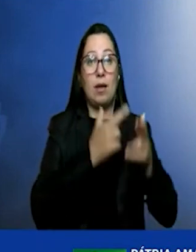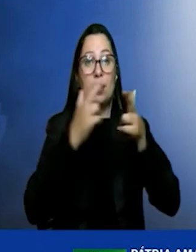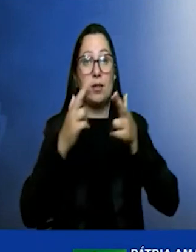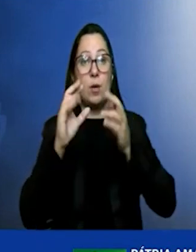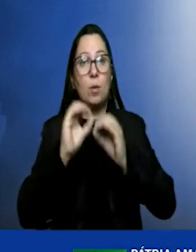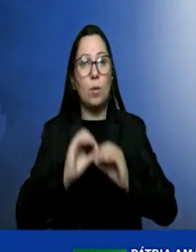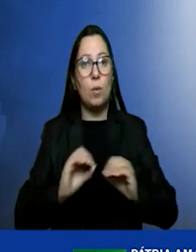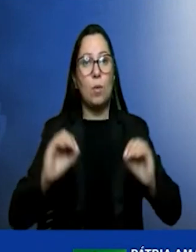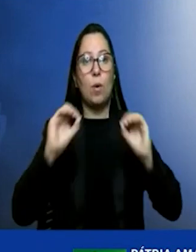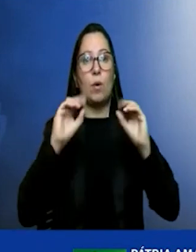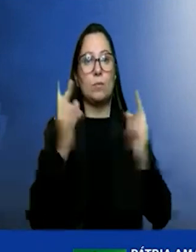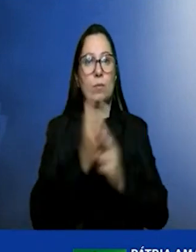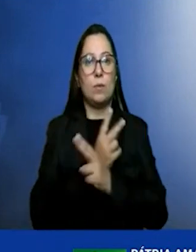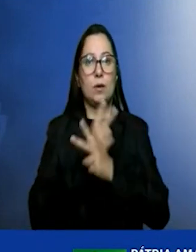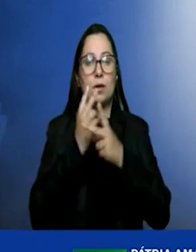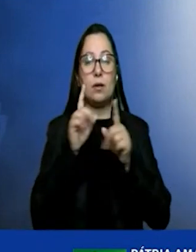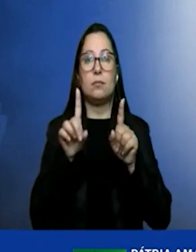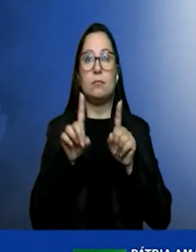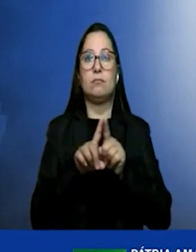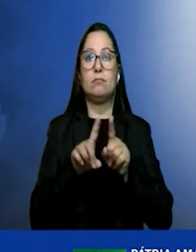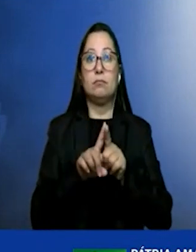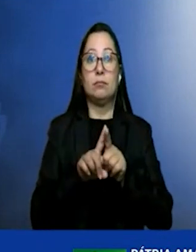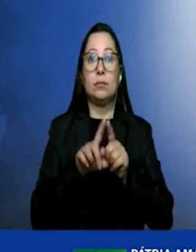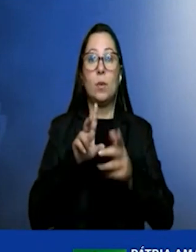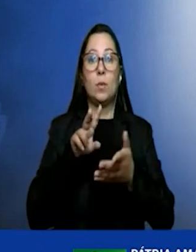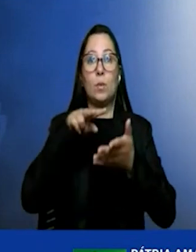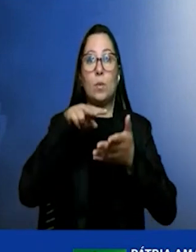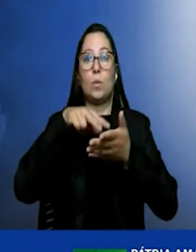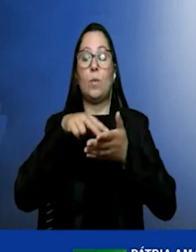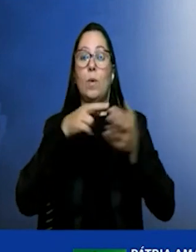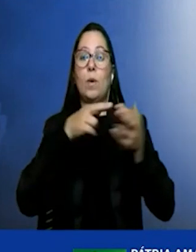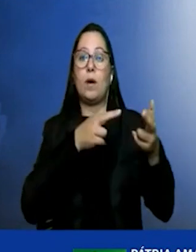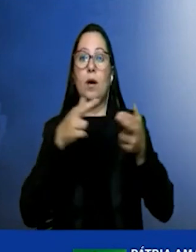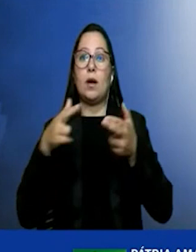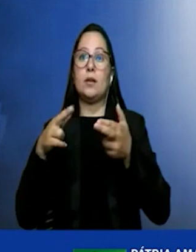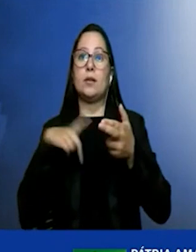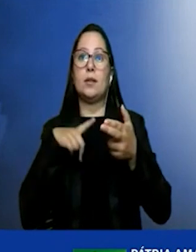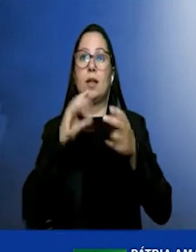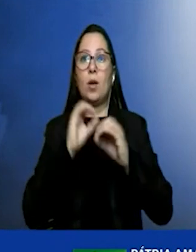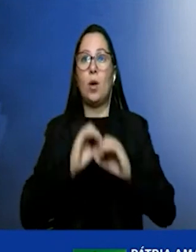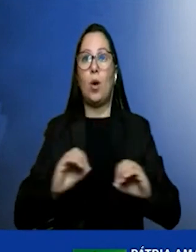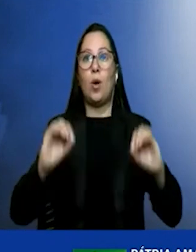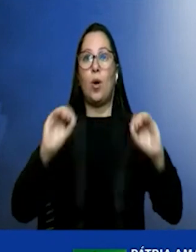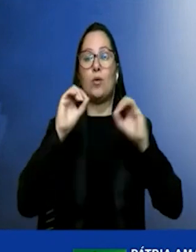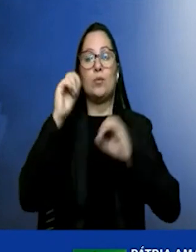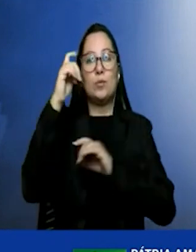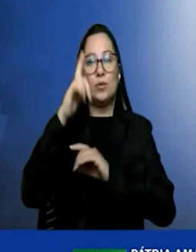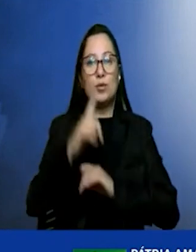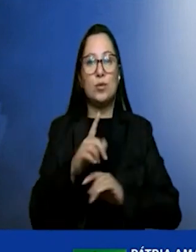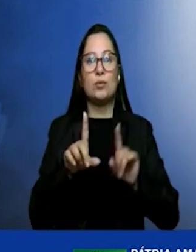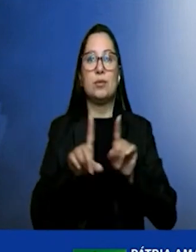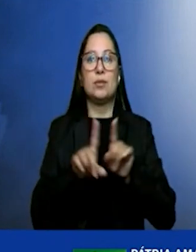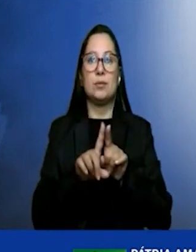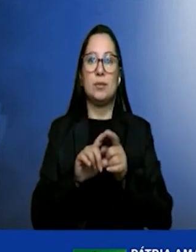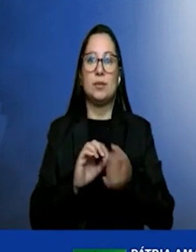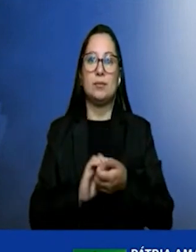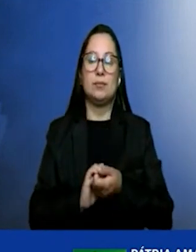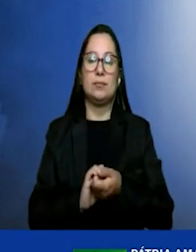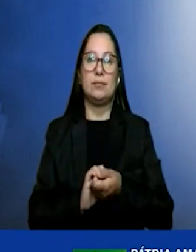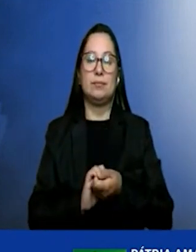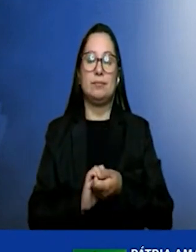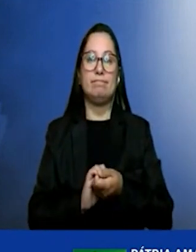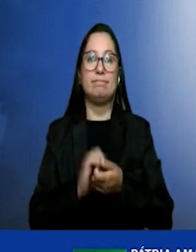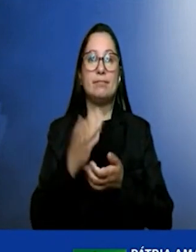eólico superpostas a regiões de excelente potencial solar. Tudo isso foi feito quando